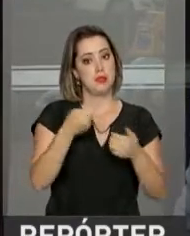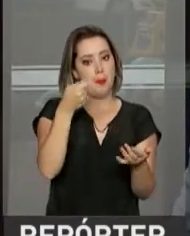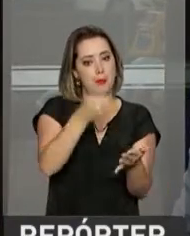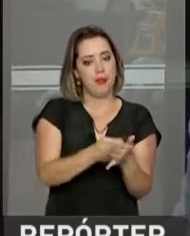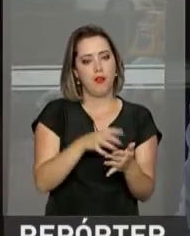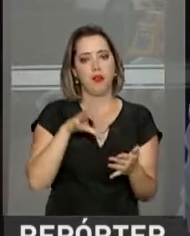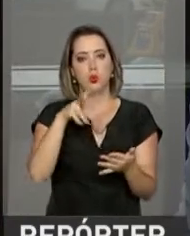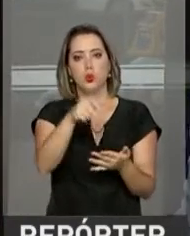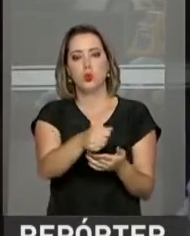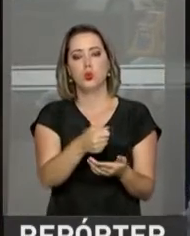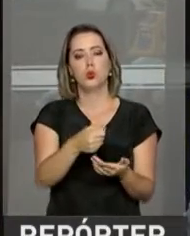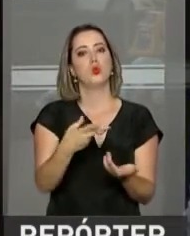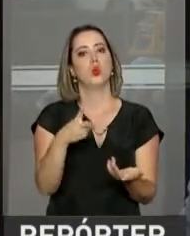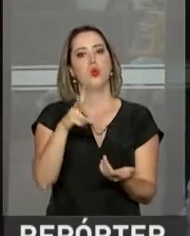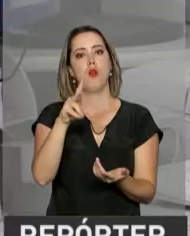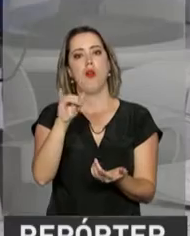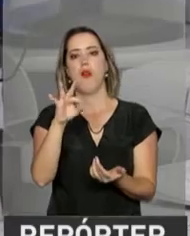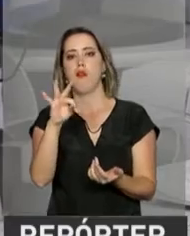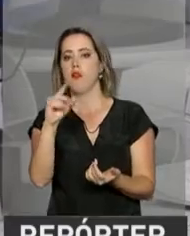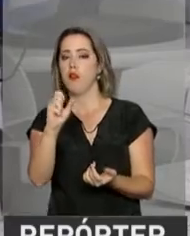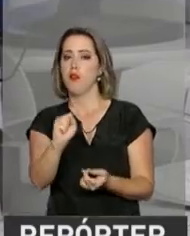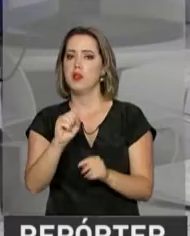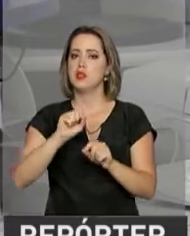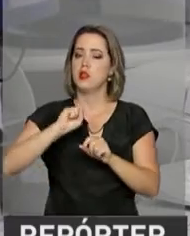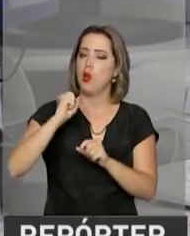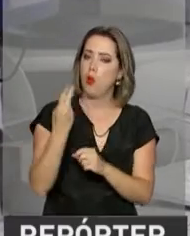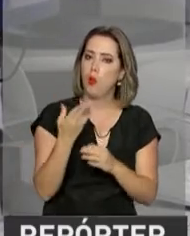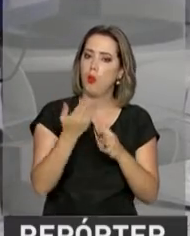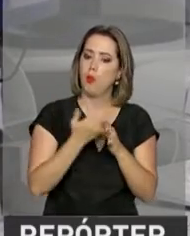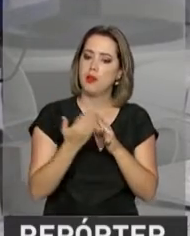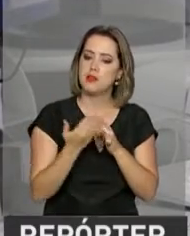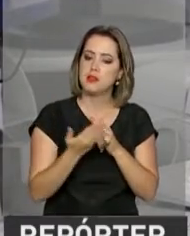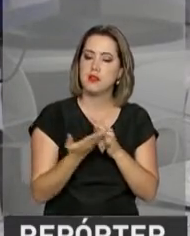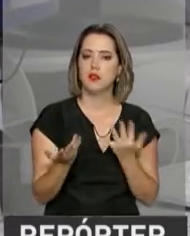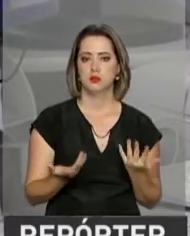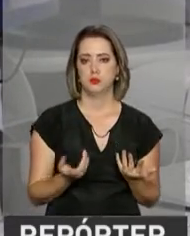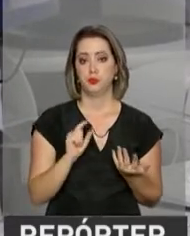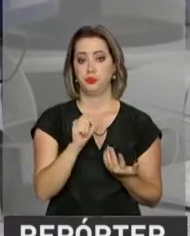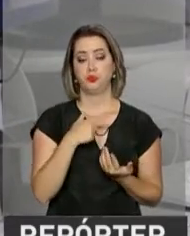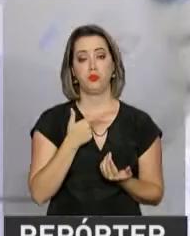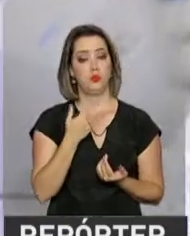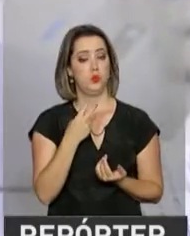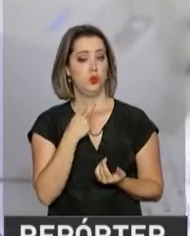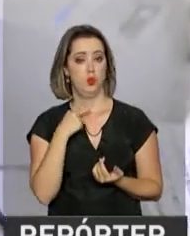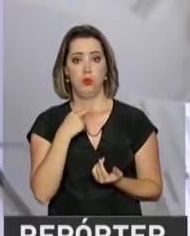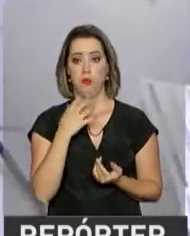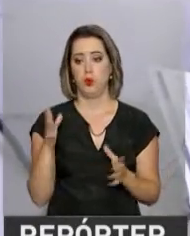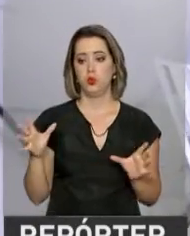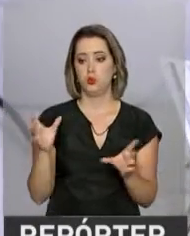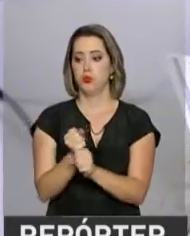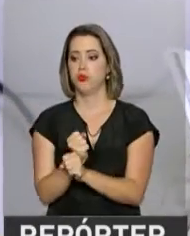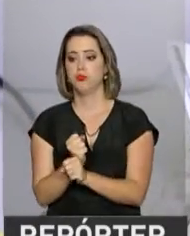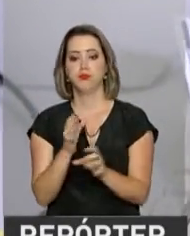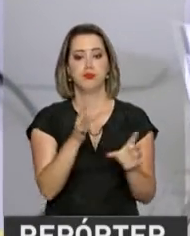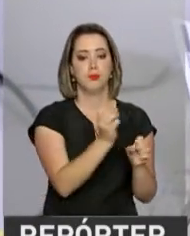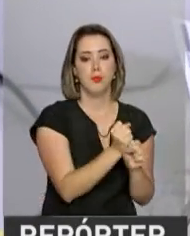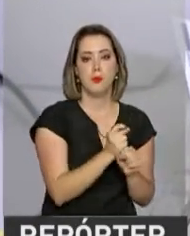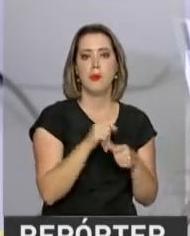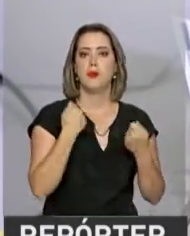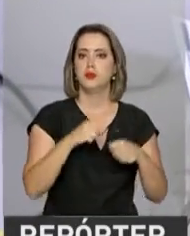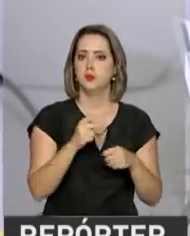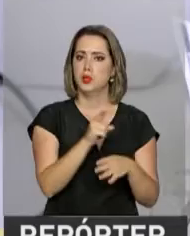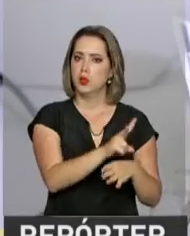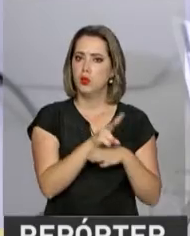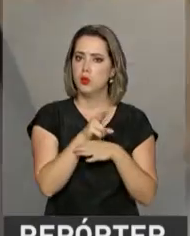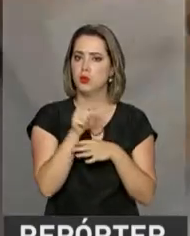integralmente, à vista ou parcelado. Como os valores não vão poder mais se acumular ao longo dos meses, é preferível que a pessoa faça um parcelamento